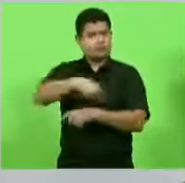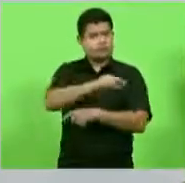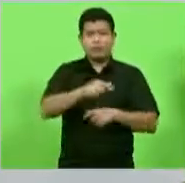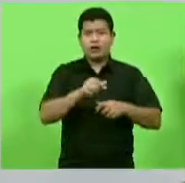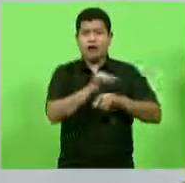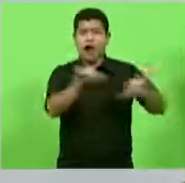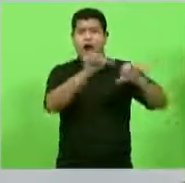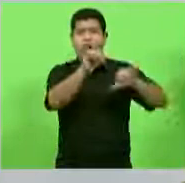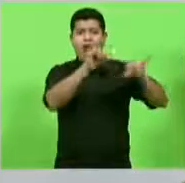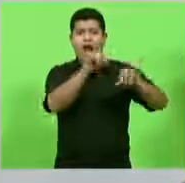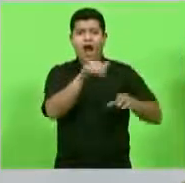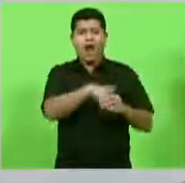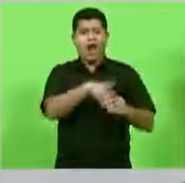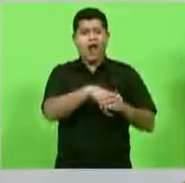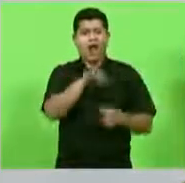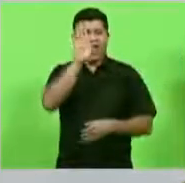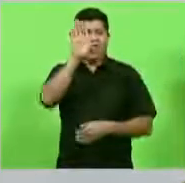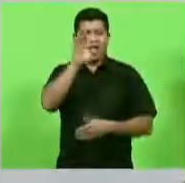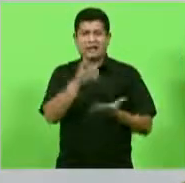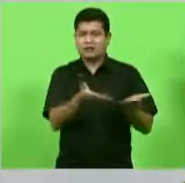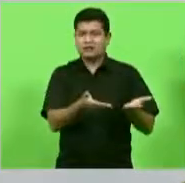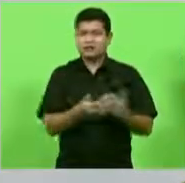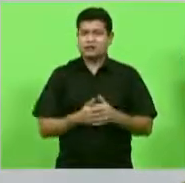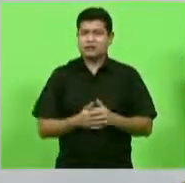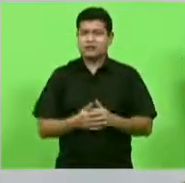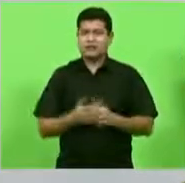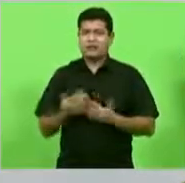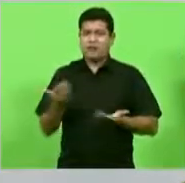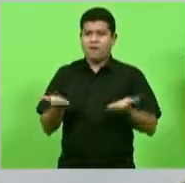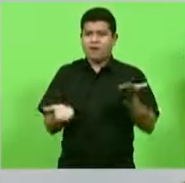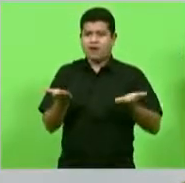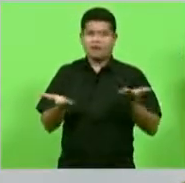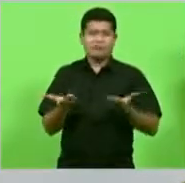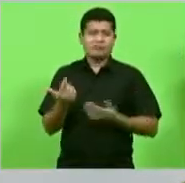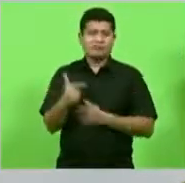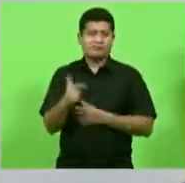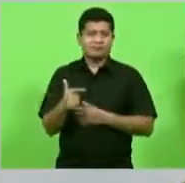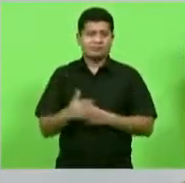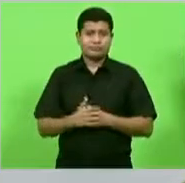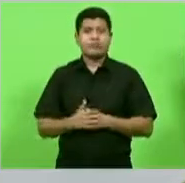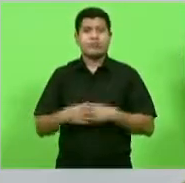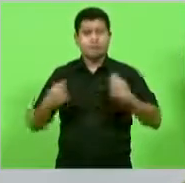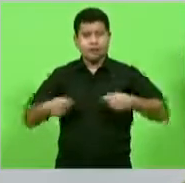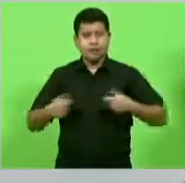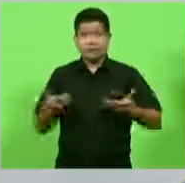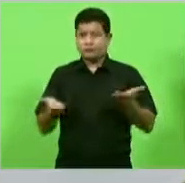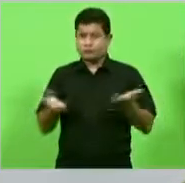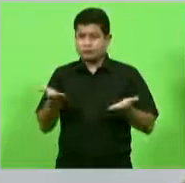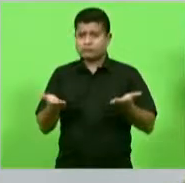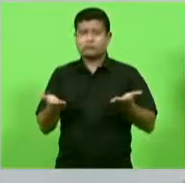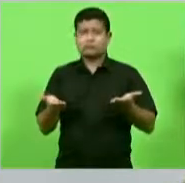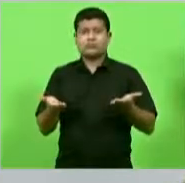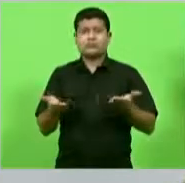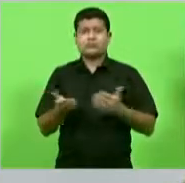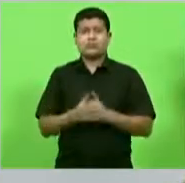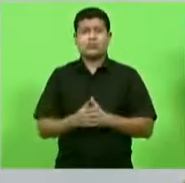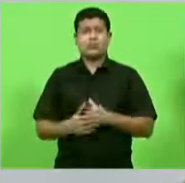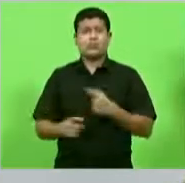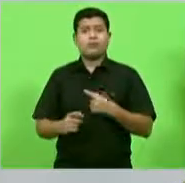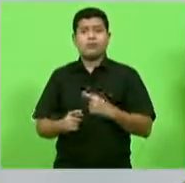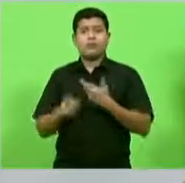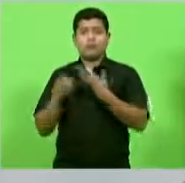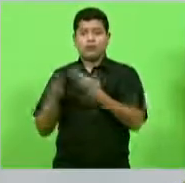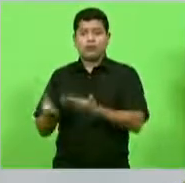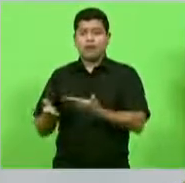isonômico dentro da da questão das eleições porque é assim que tem que se funcionar equilíbrio e por que ele não fica no cargo